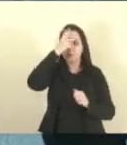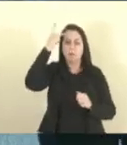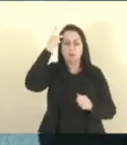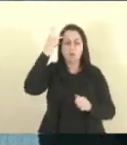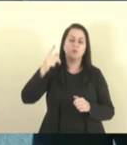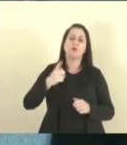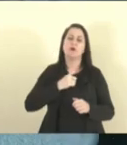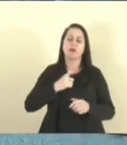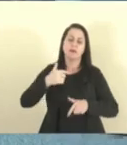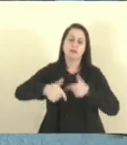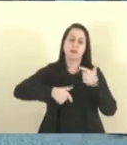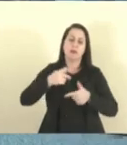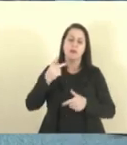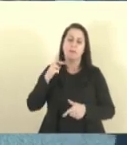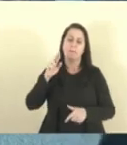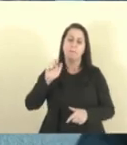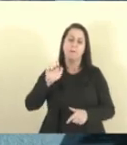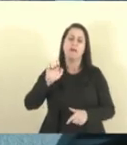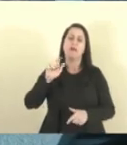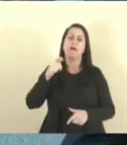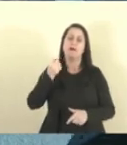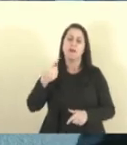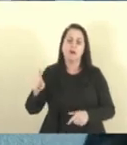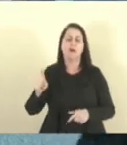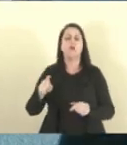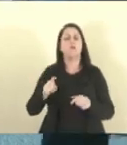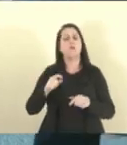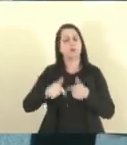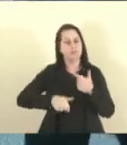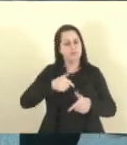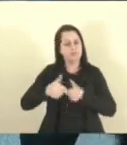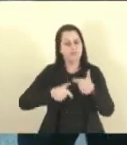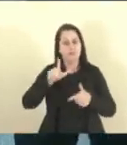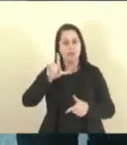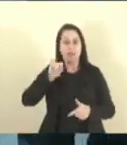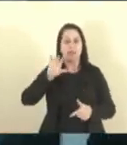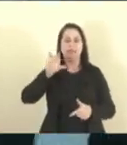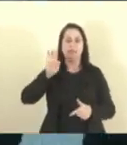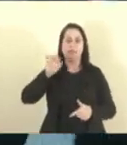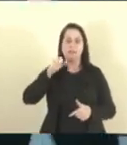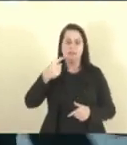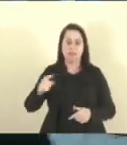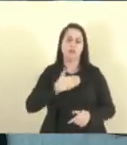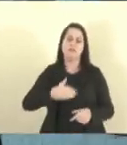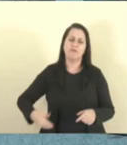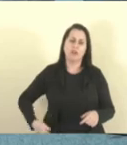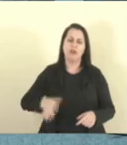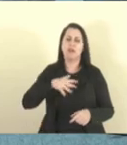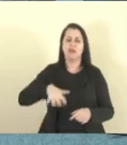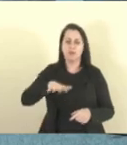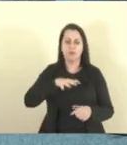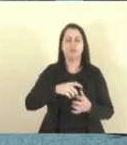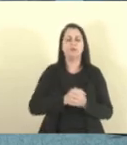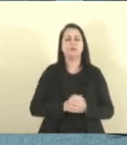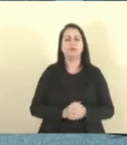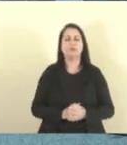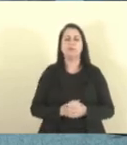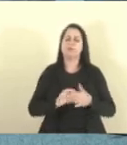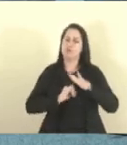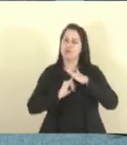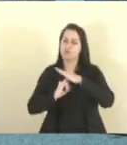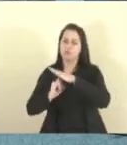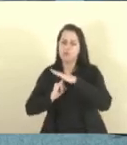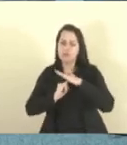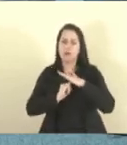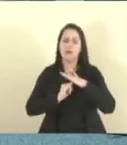à comissão de processo recitatório, tanto na polícia militar, no bombeiro militar, nas instituições